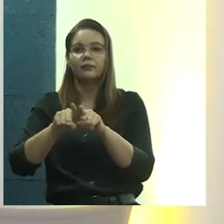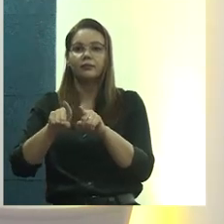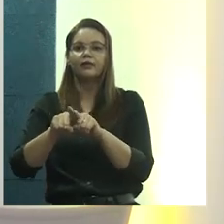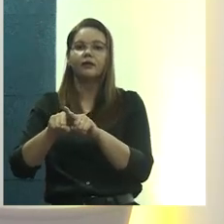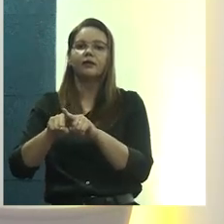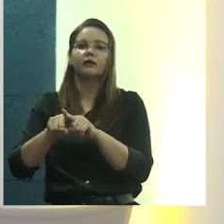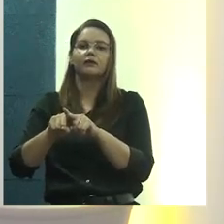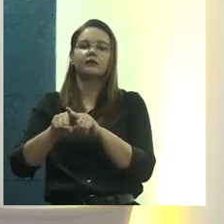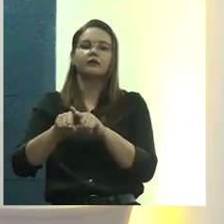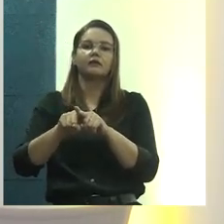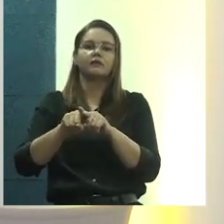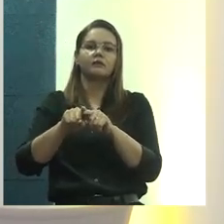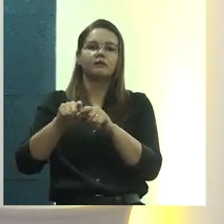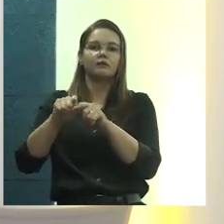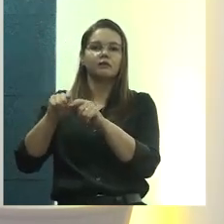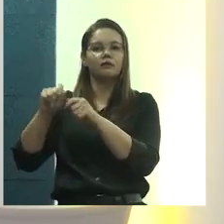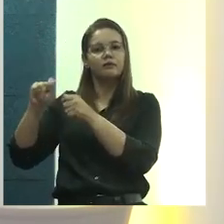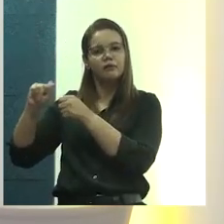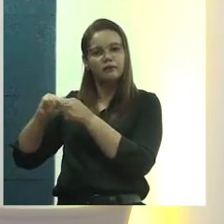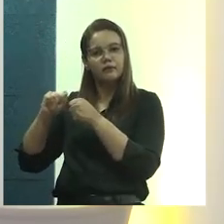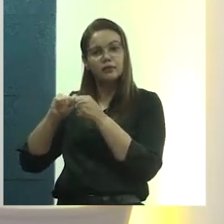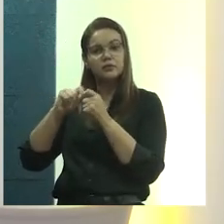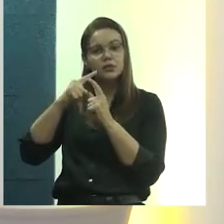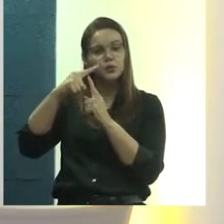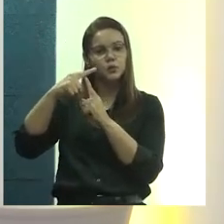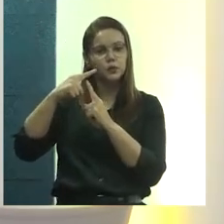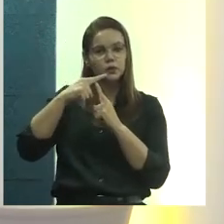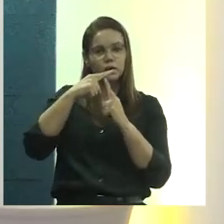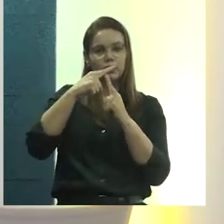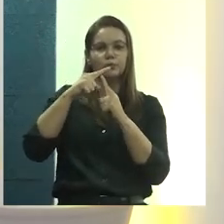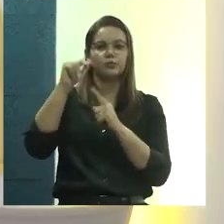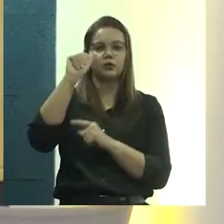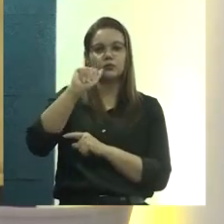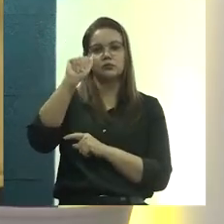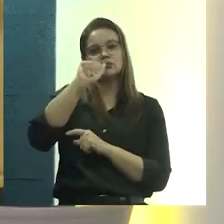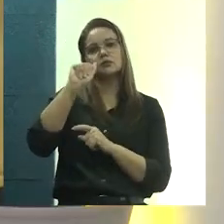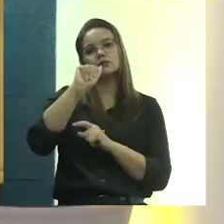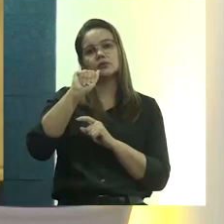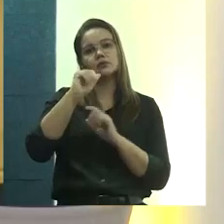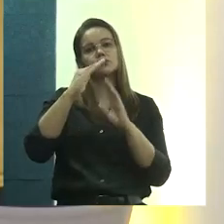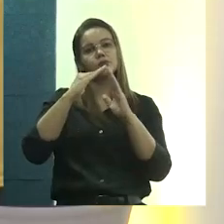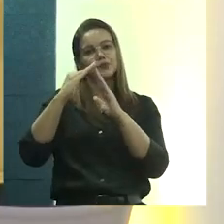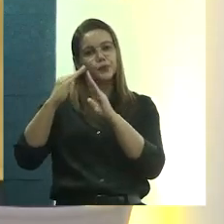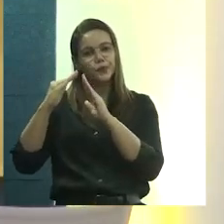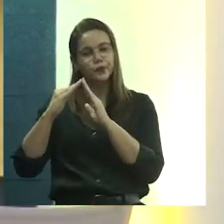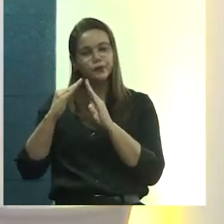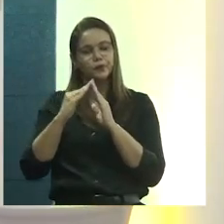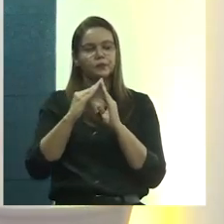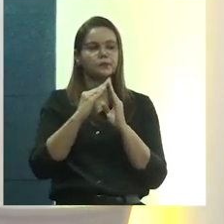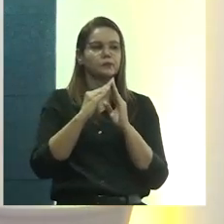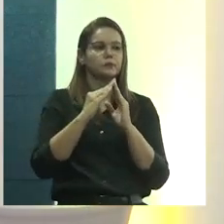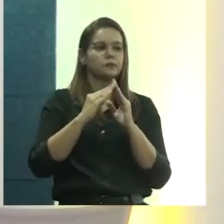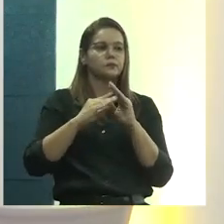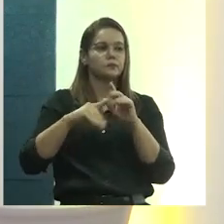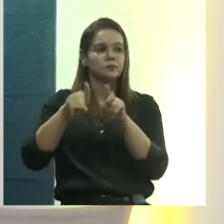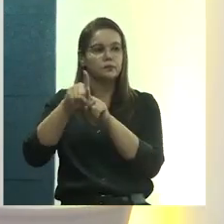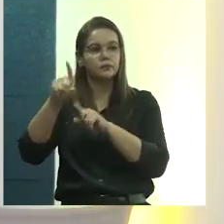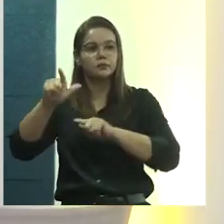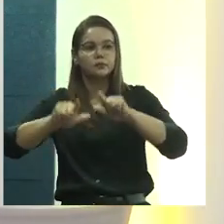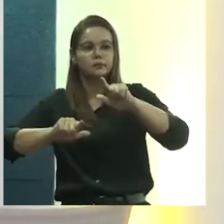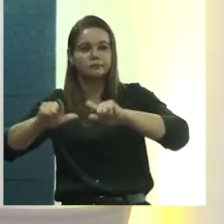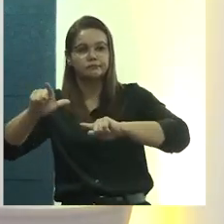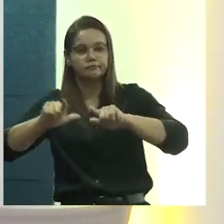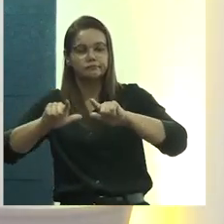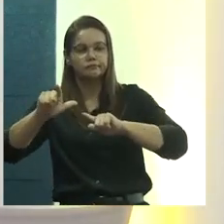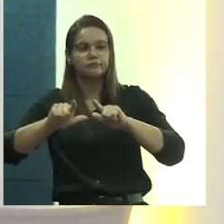formando algum tipo de... de associação de moradores, fazendo algum tipo de trabalho